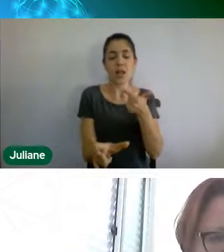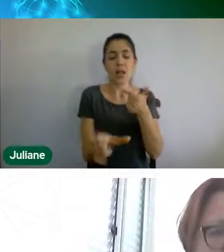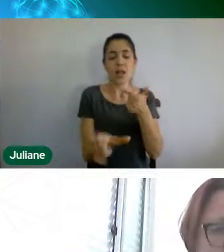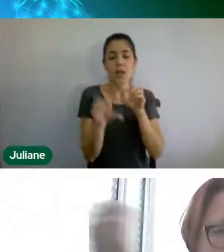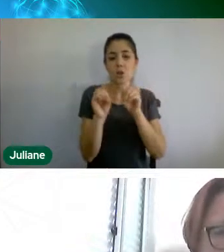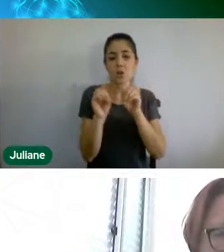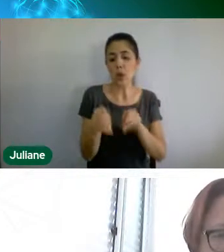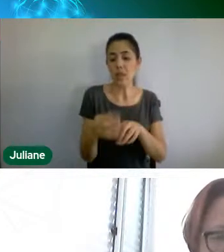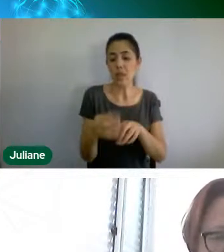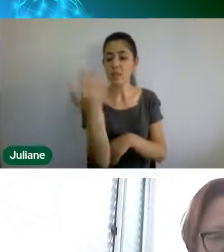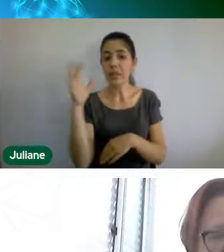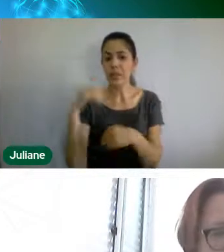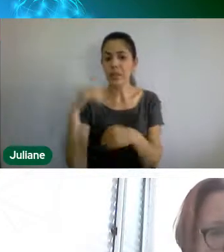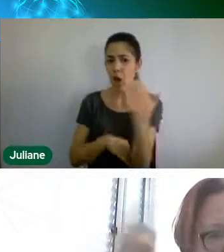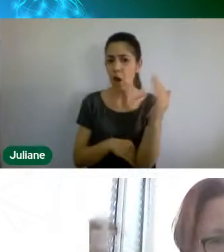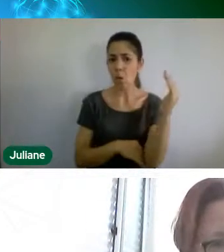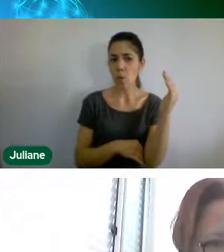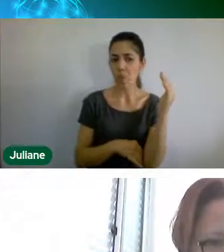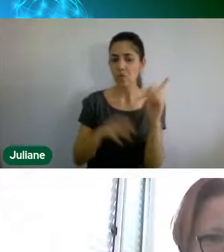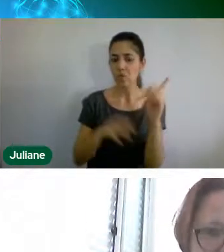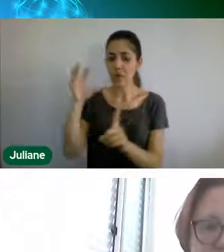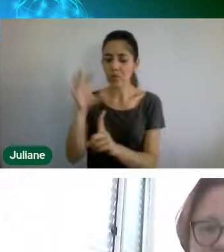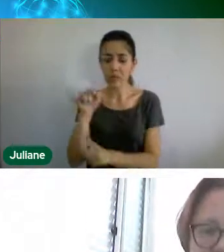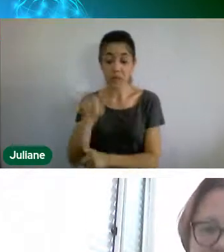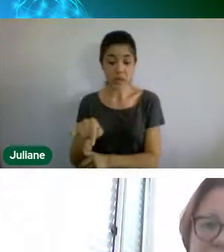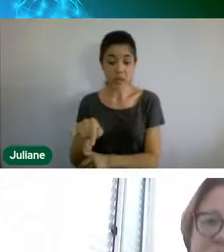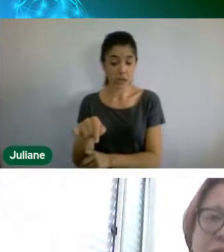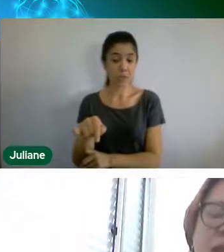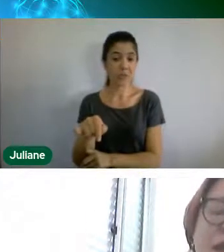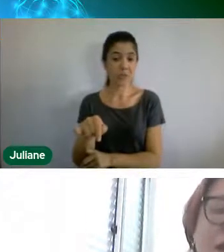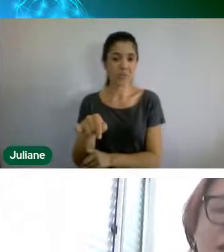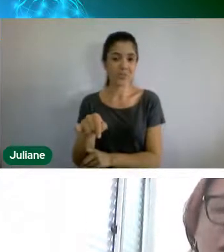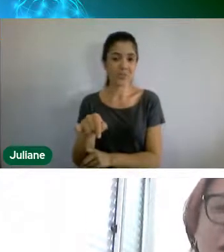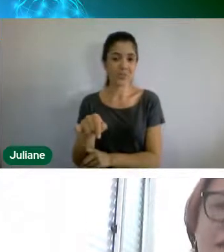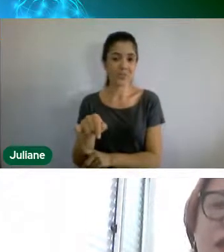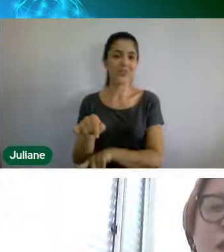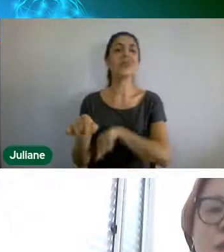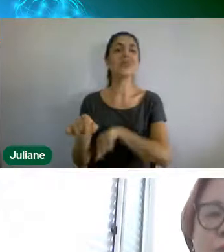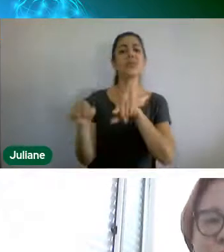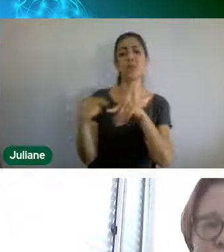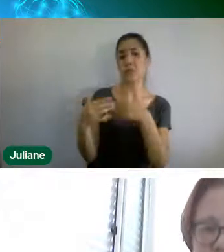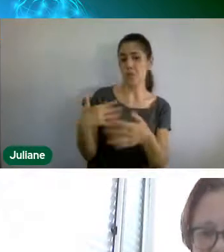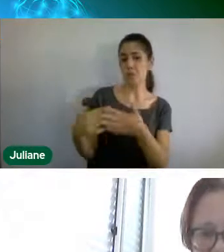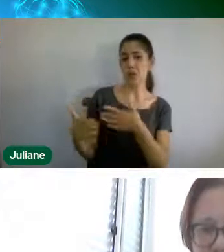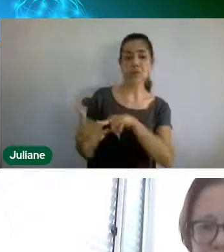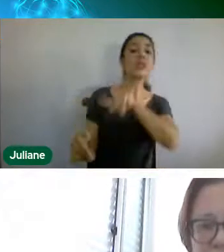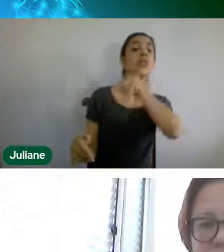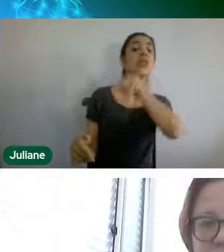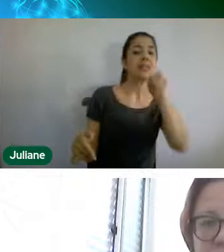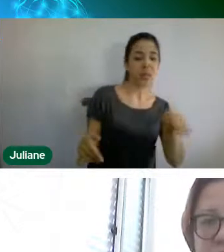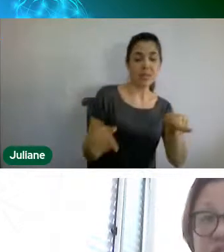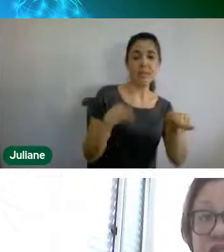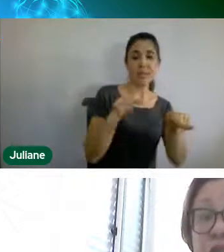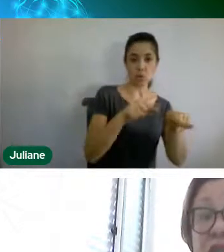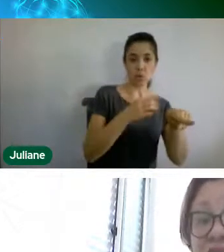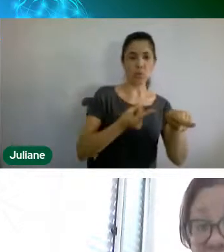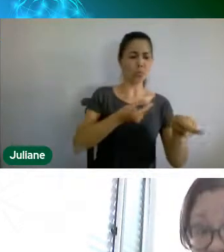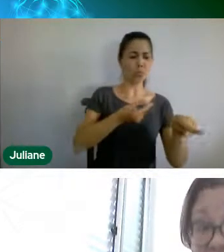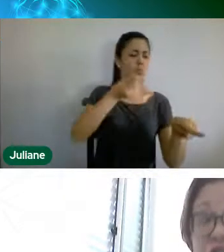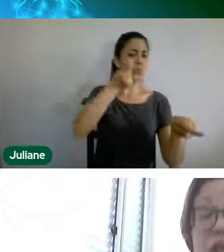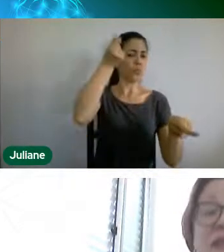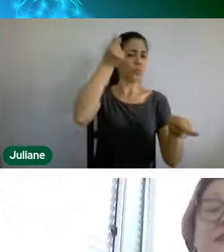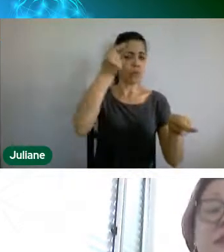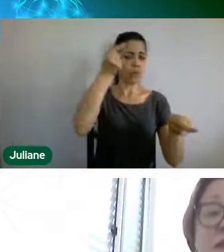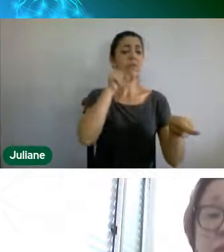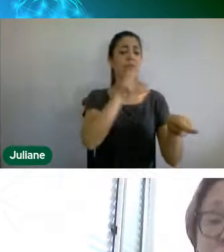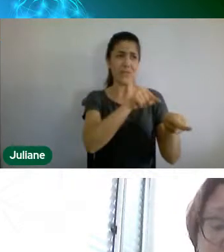Se eu não tenho água para mim, o rico não vai ter também. Então, é a dificuldade que